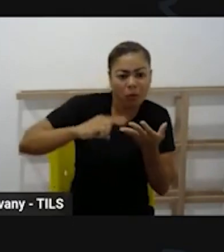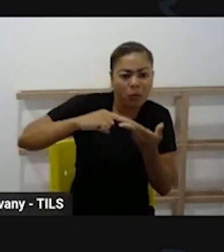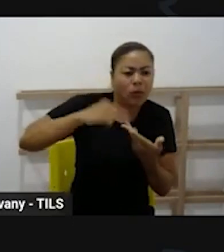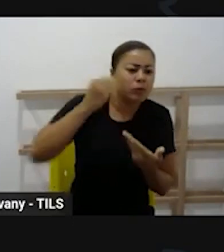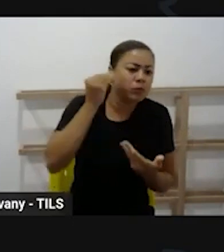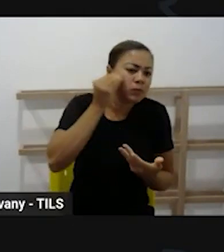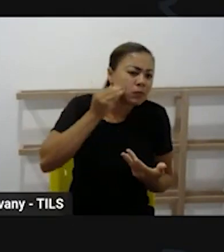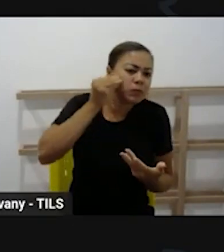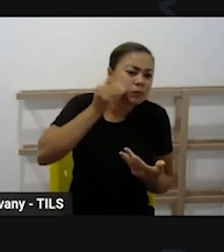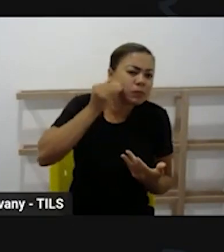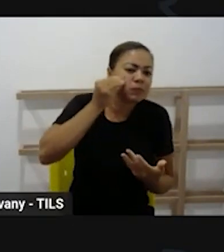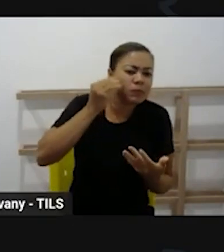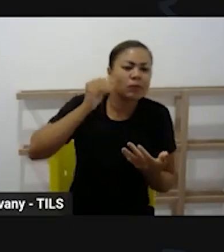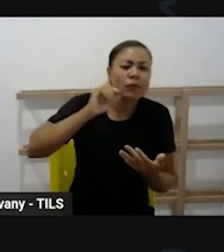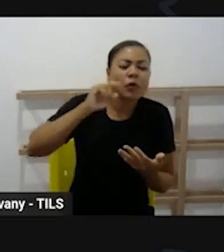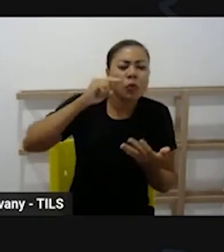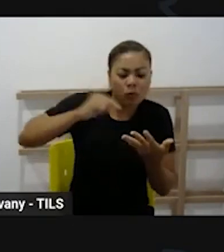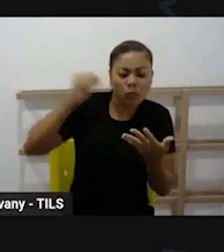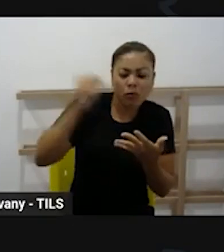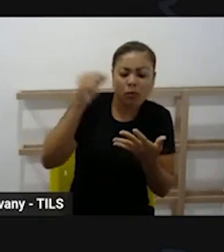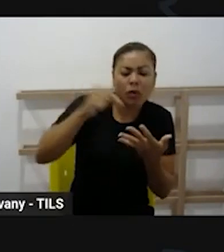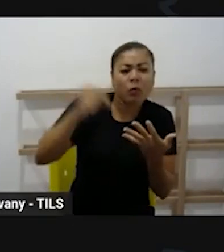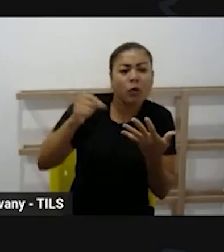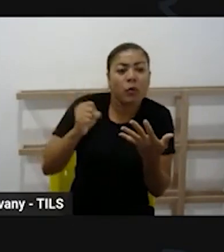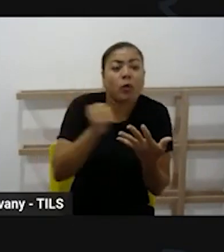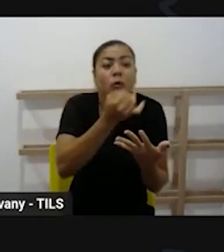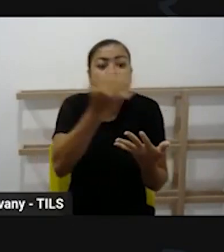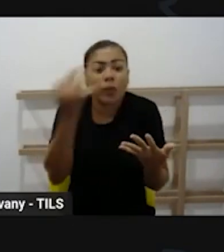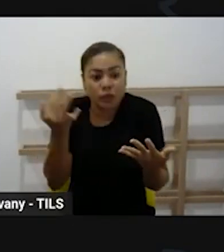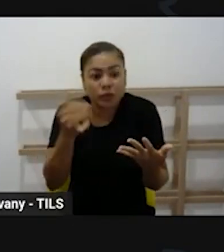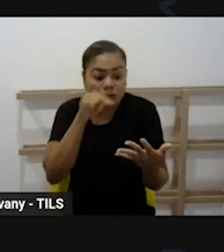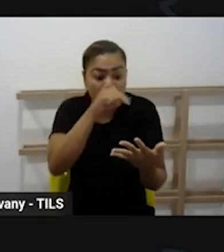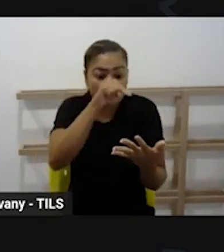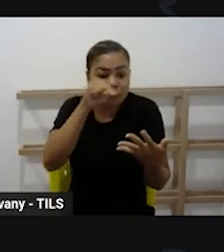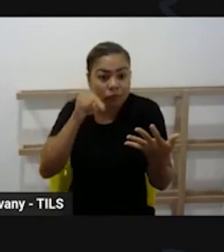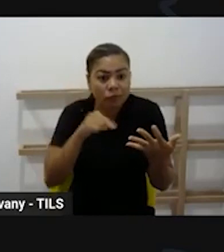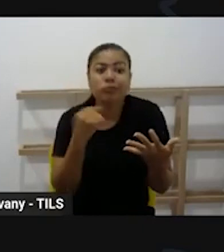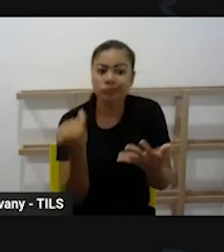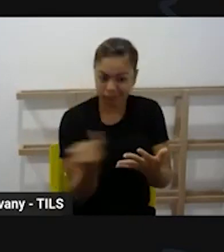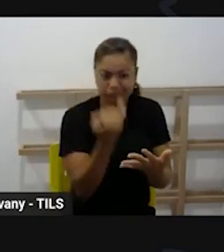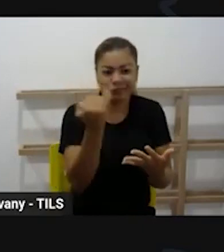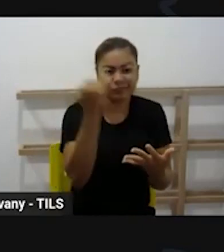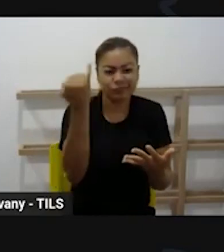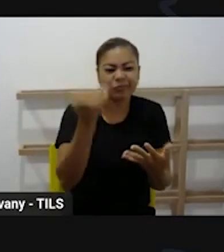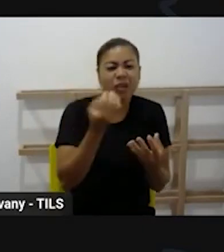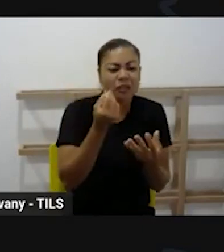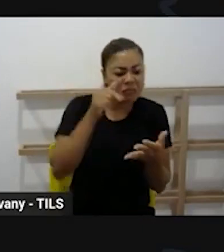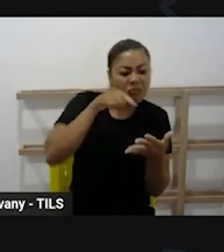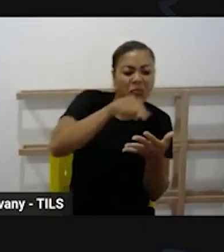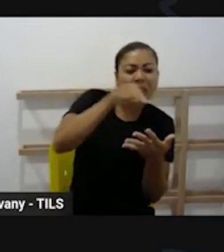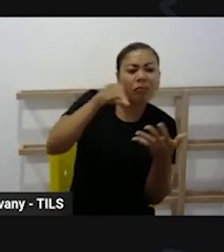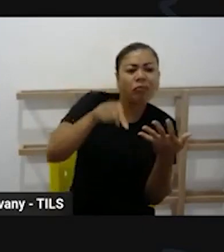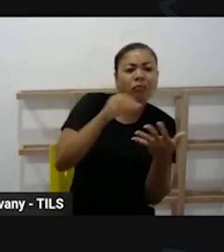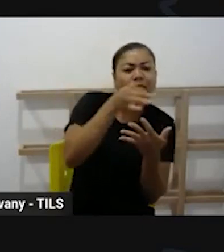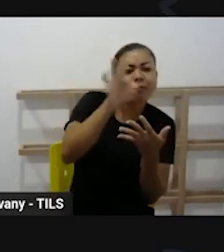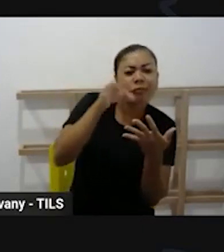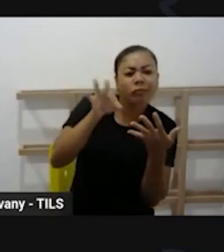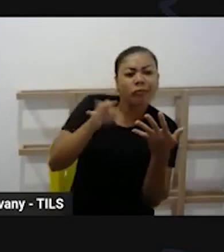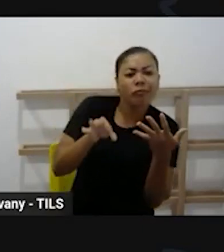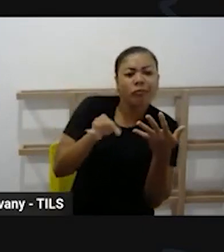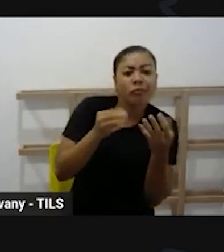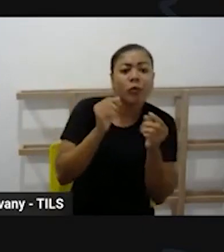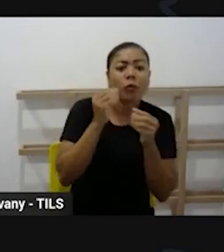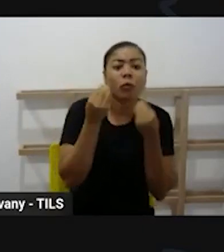pouquinho desses campos, falando da importância de cada um e como é que a gente trabalha com os campos na educação infantil. Então, eu queria